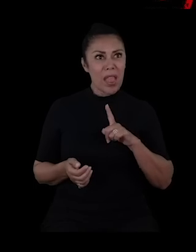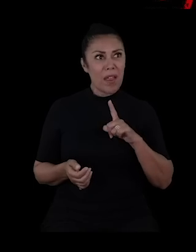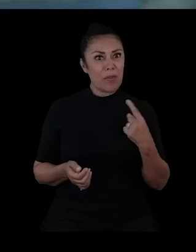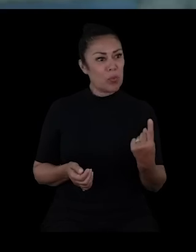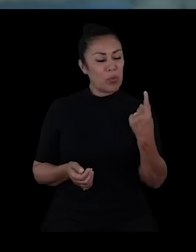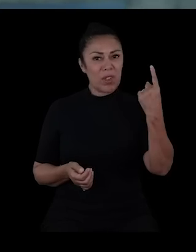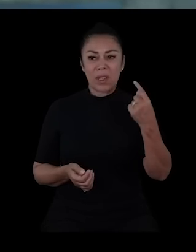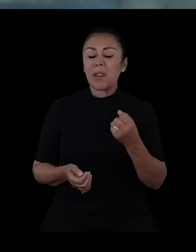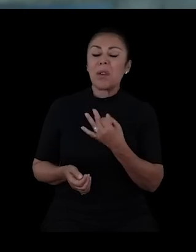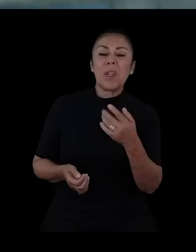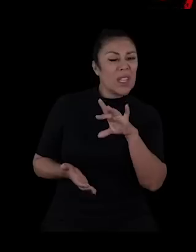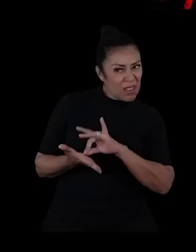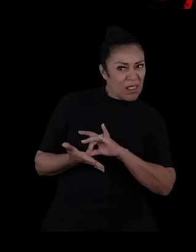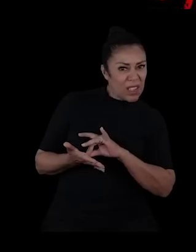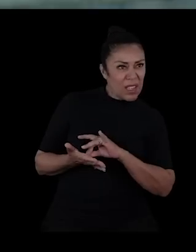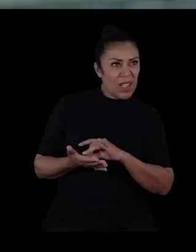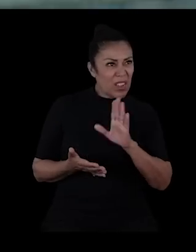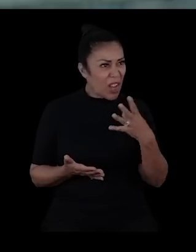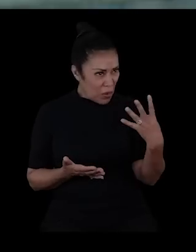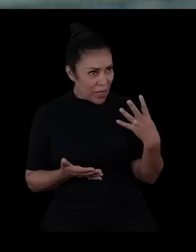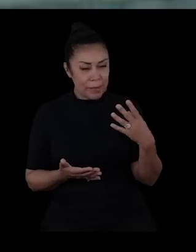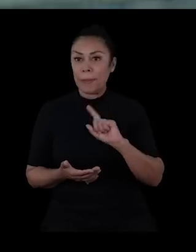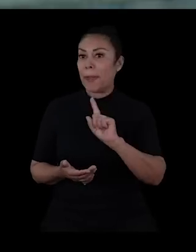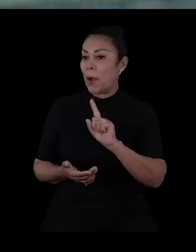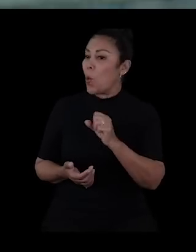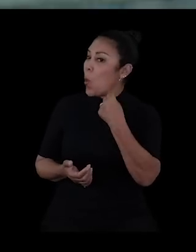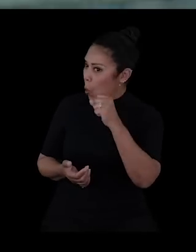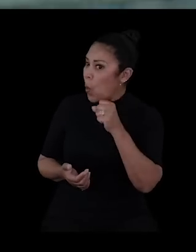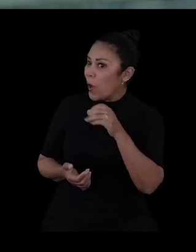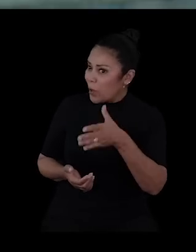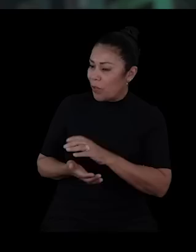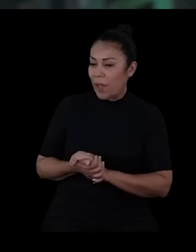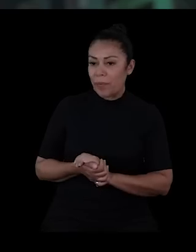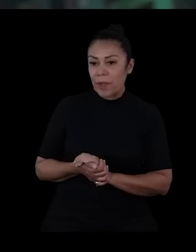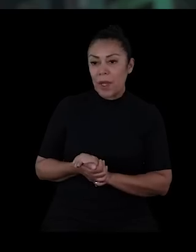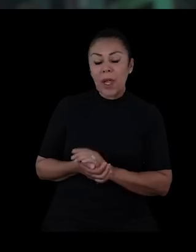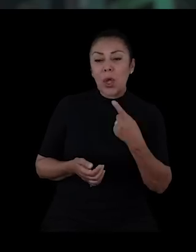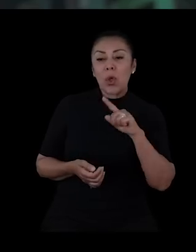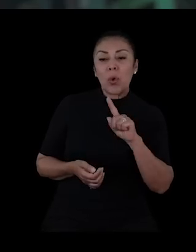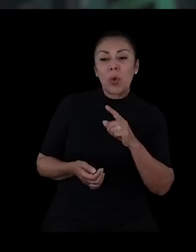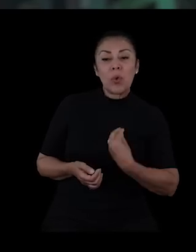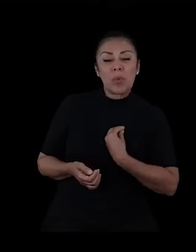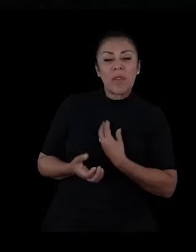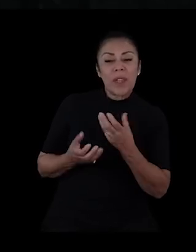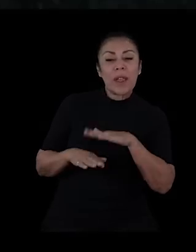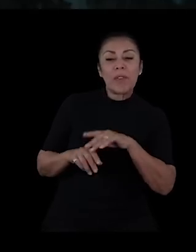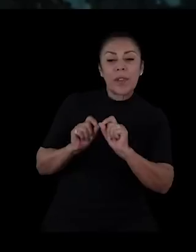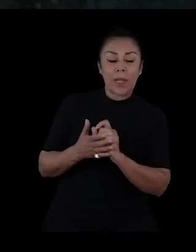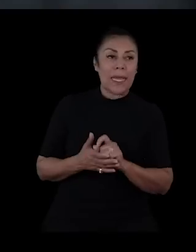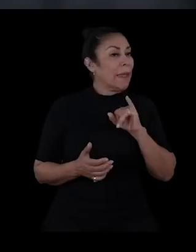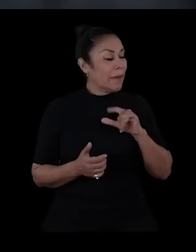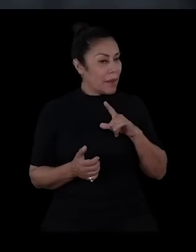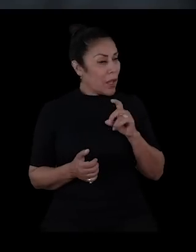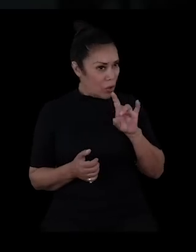pula em cima dele. Sete. Você viu o gigante? Então foram quantas... É... Quatro? Com essa foram oito, gato. O que